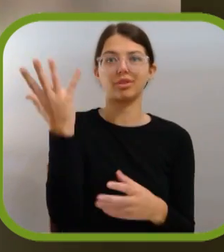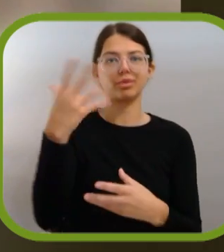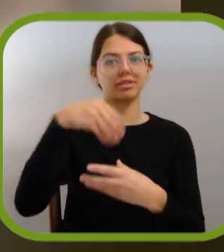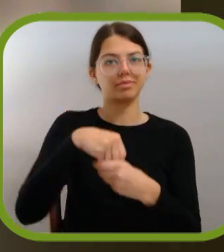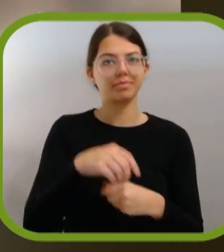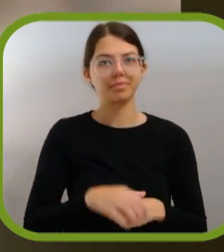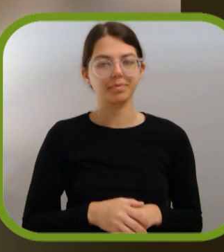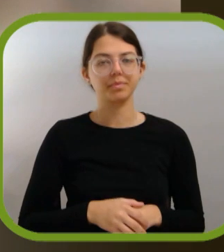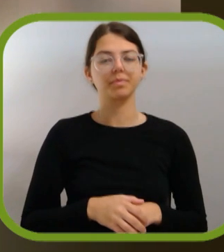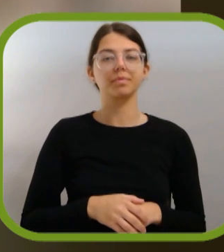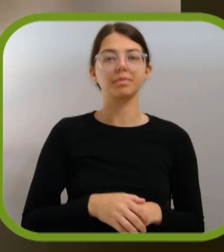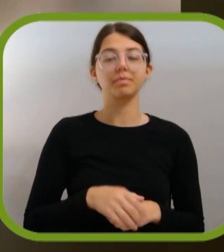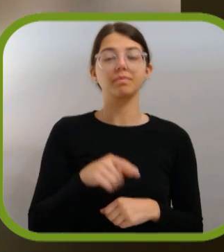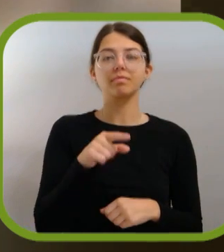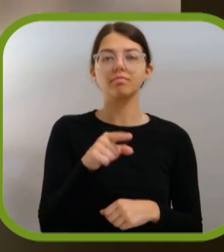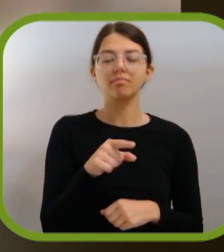natureza.